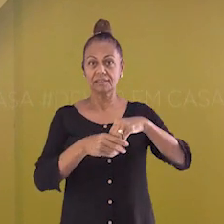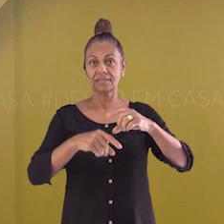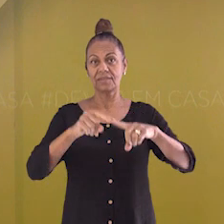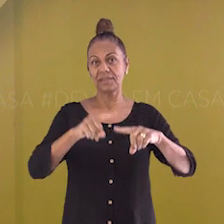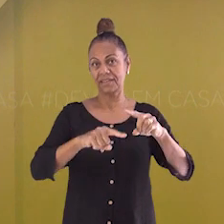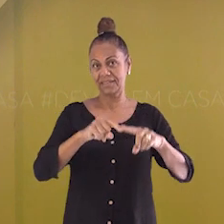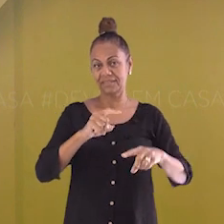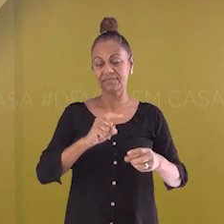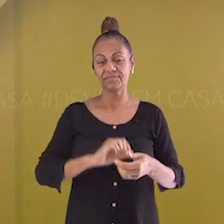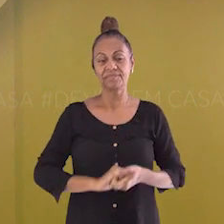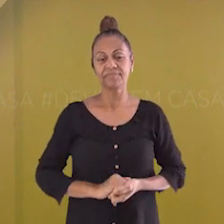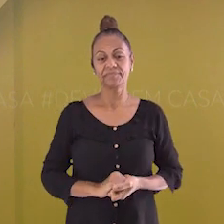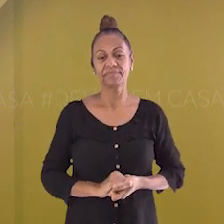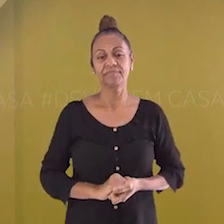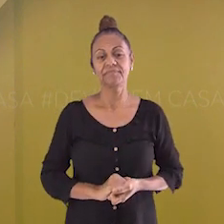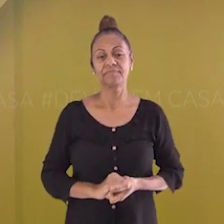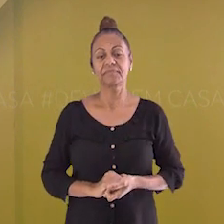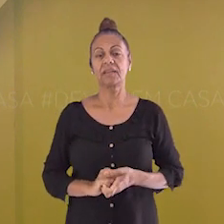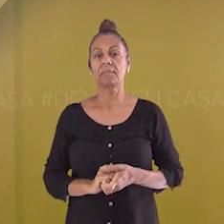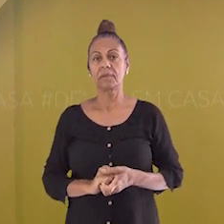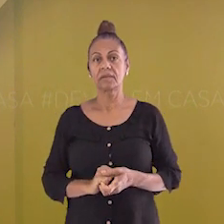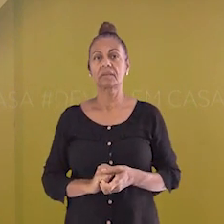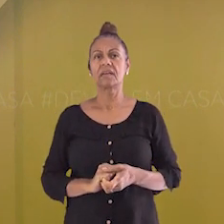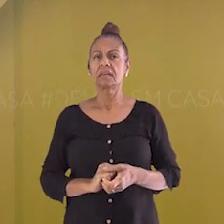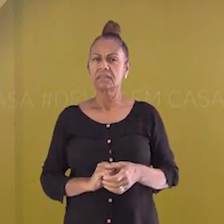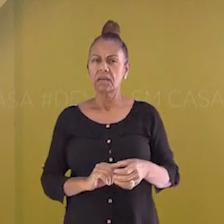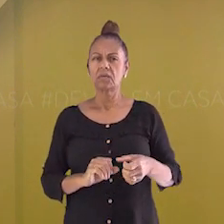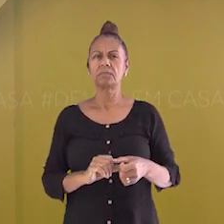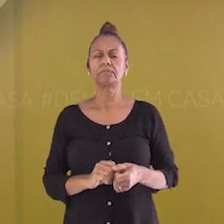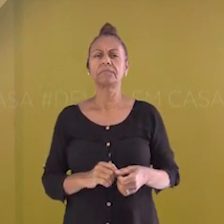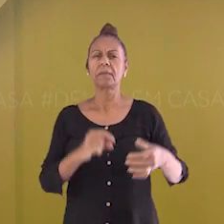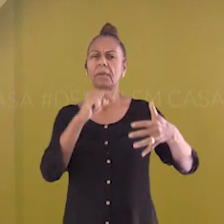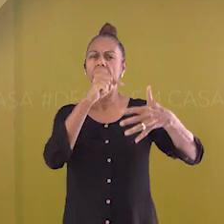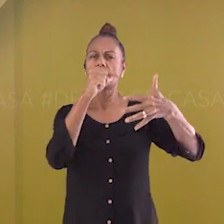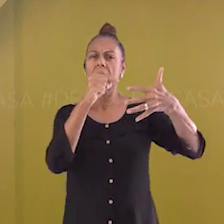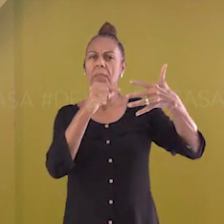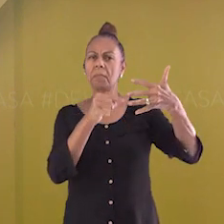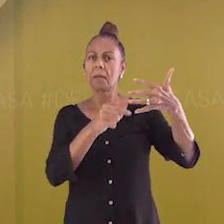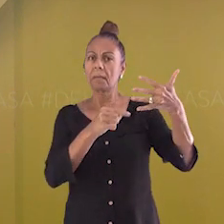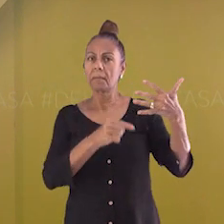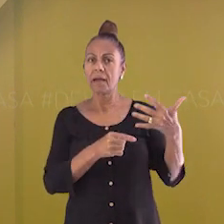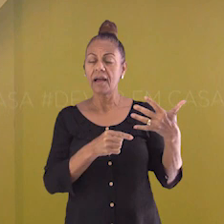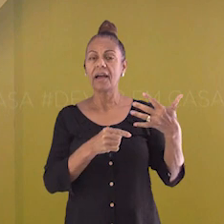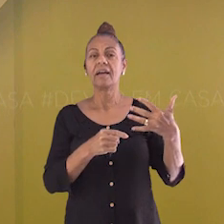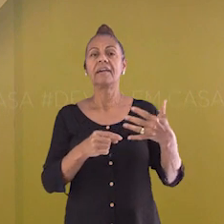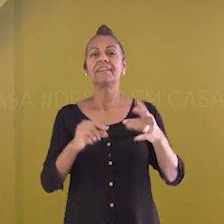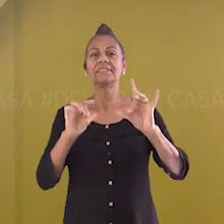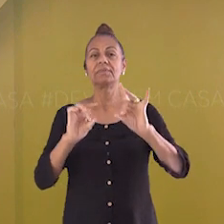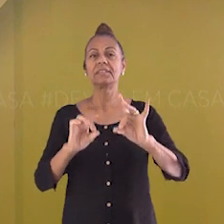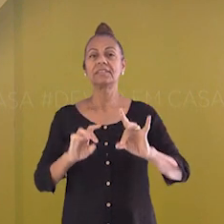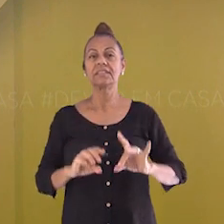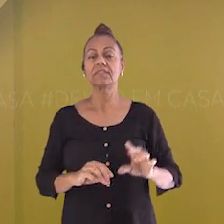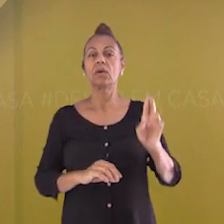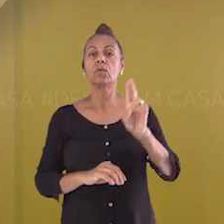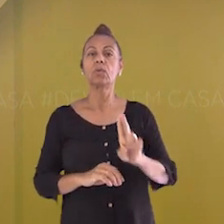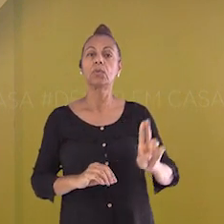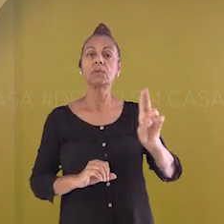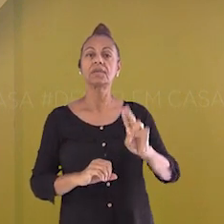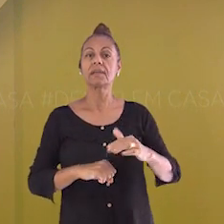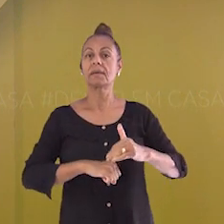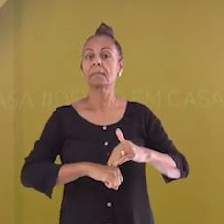observar que, das propriedades específicas, as mais usadas para identificar os materiais são as